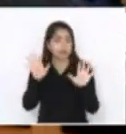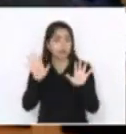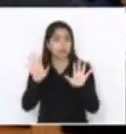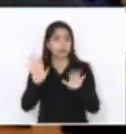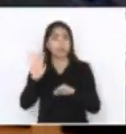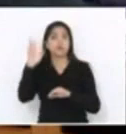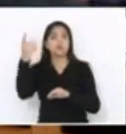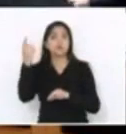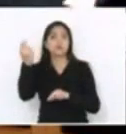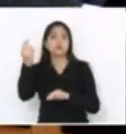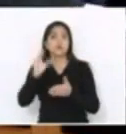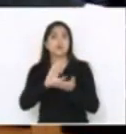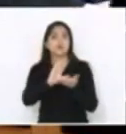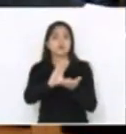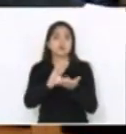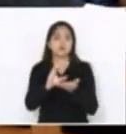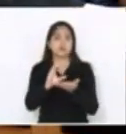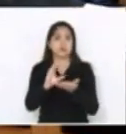dinheiro.